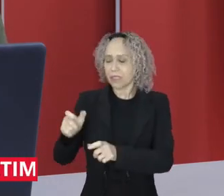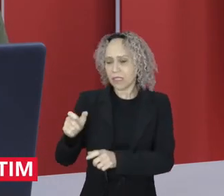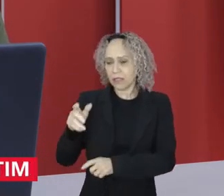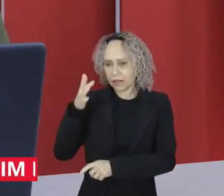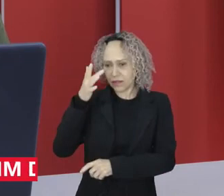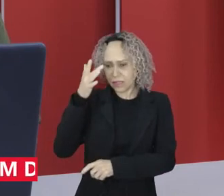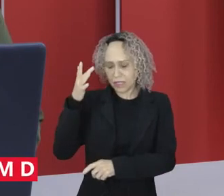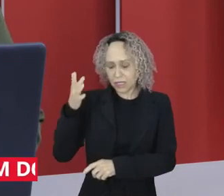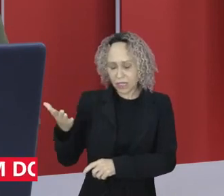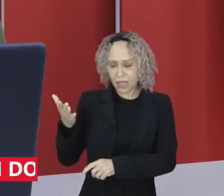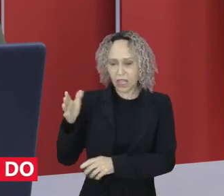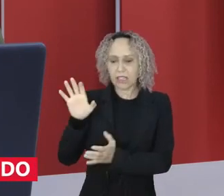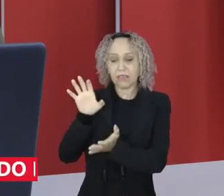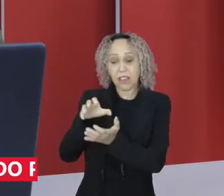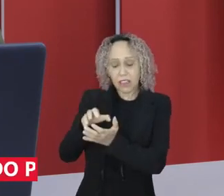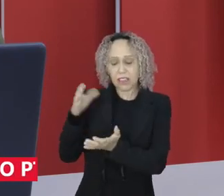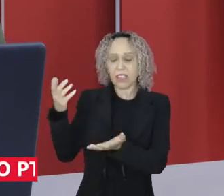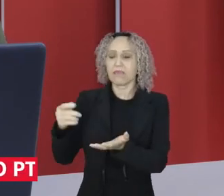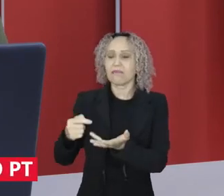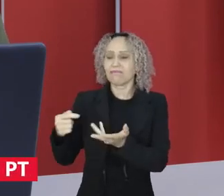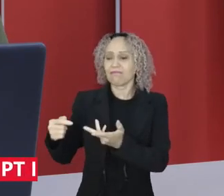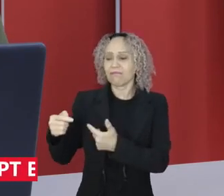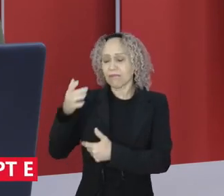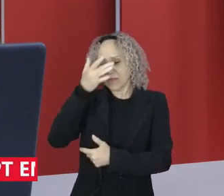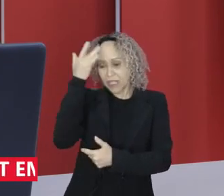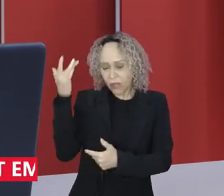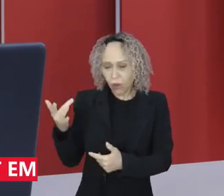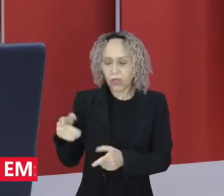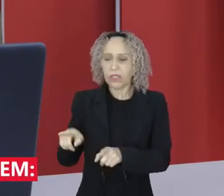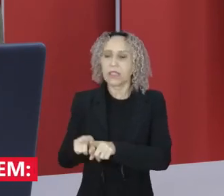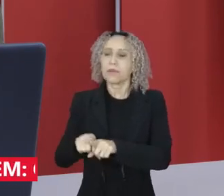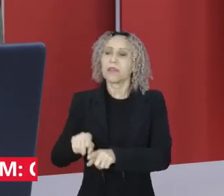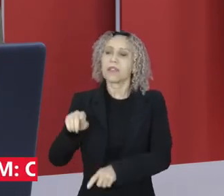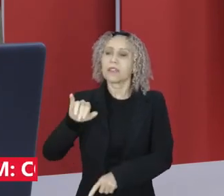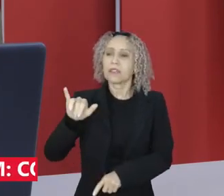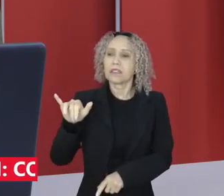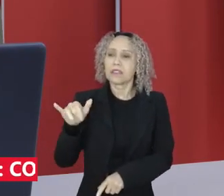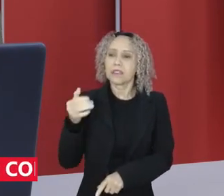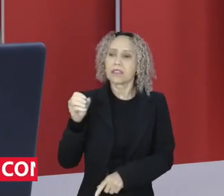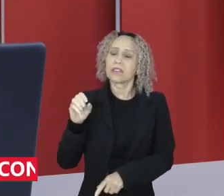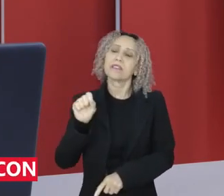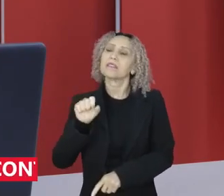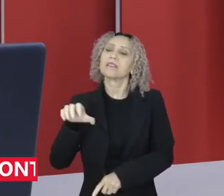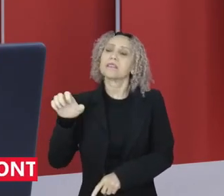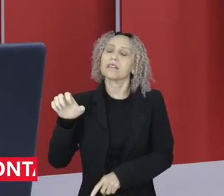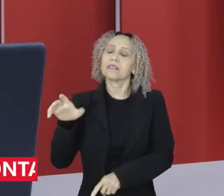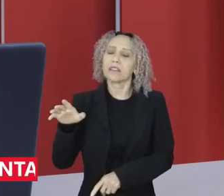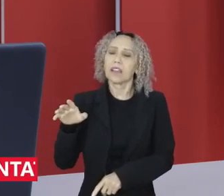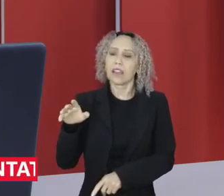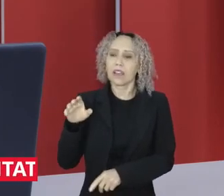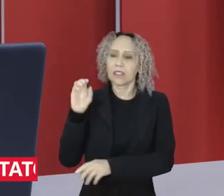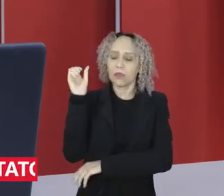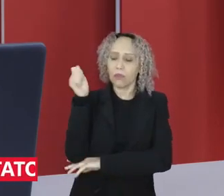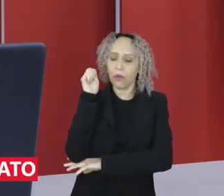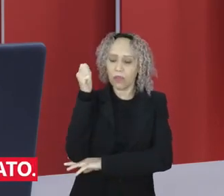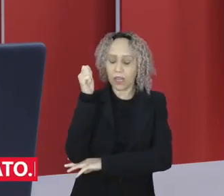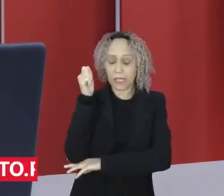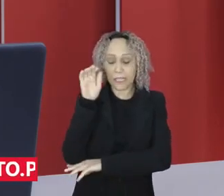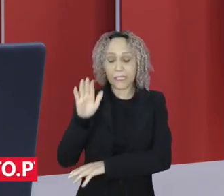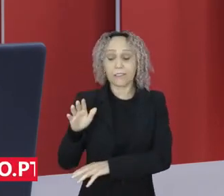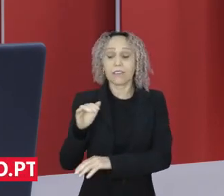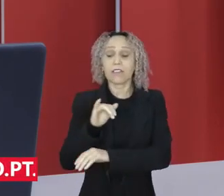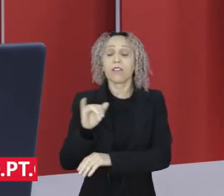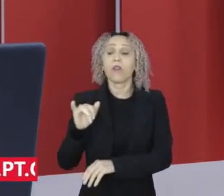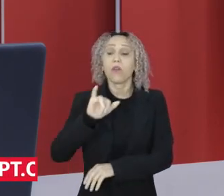Recife. Olha aí, a Josi Negreiros, de Porto Alegre, também aqui com a gente. Quem promove a mentira, censura a verdade,